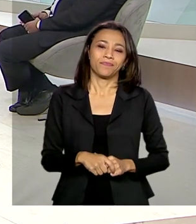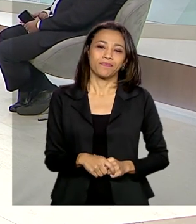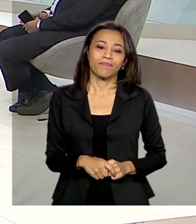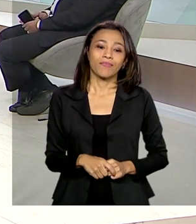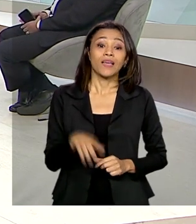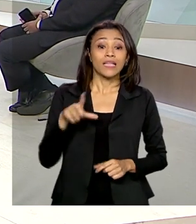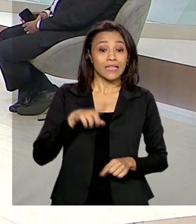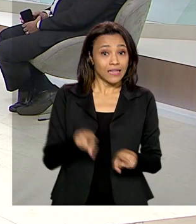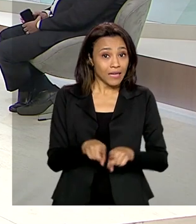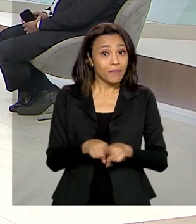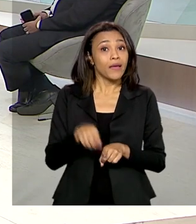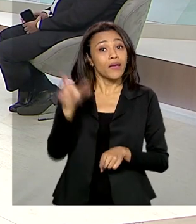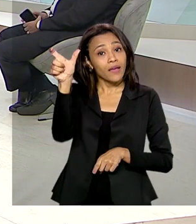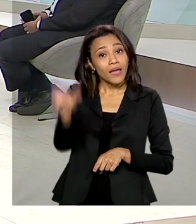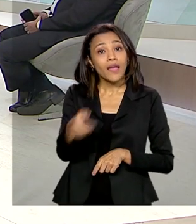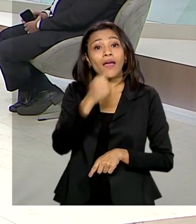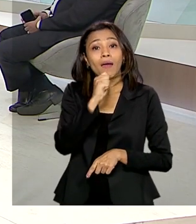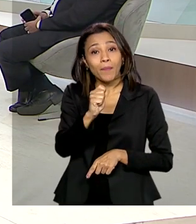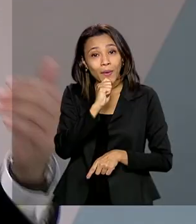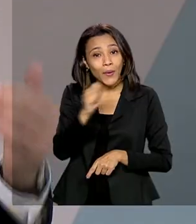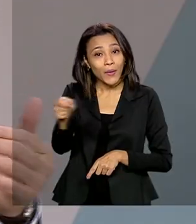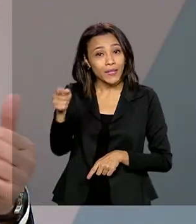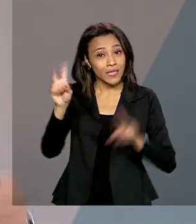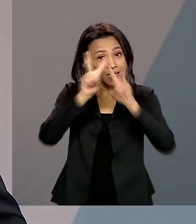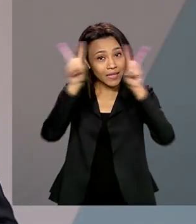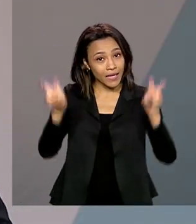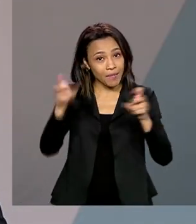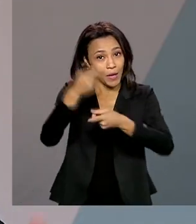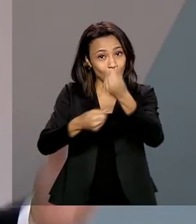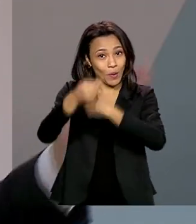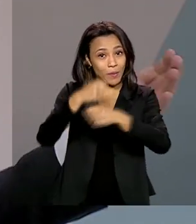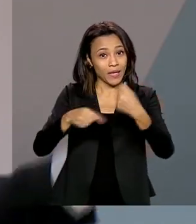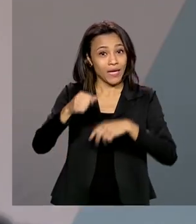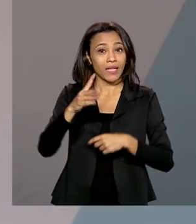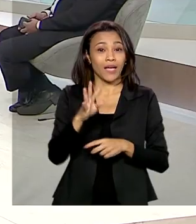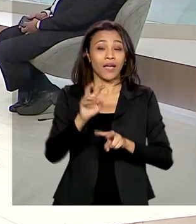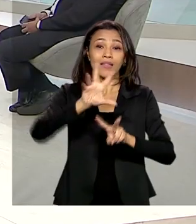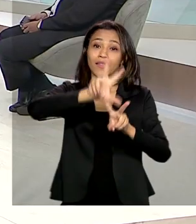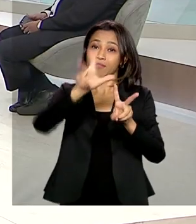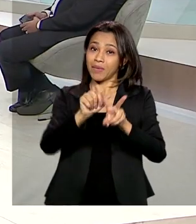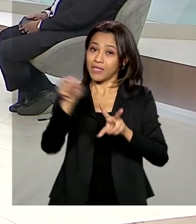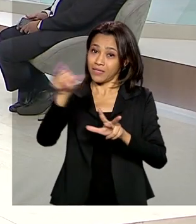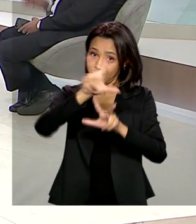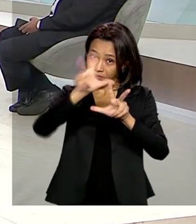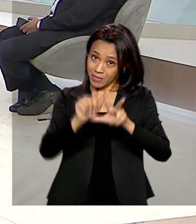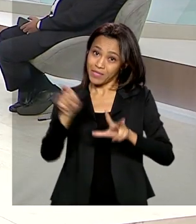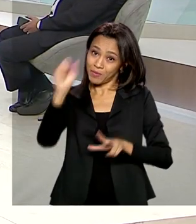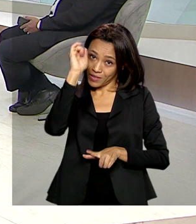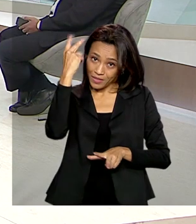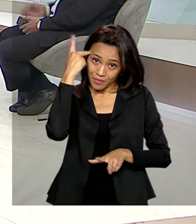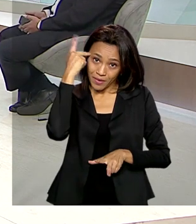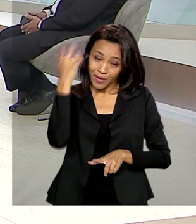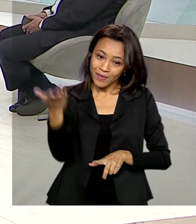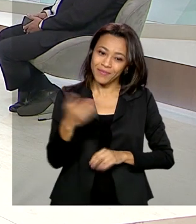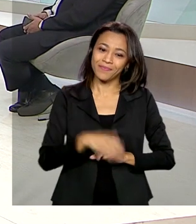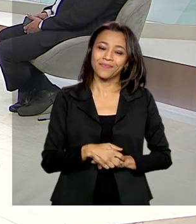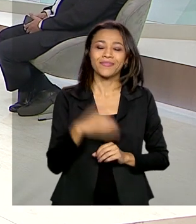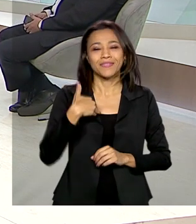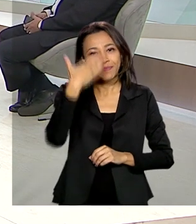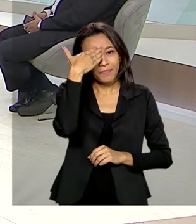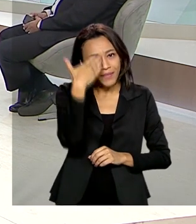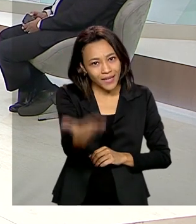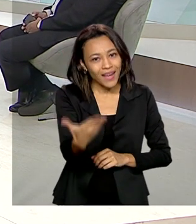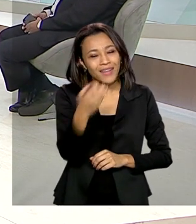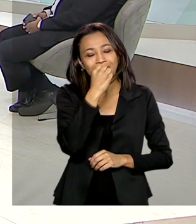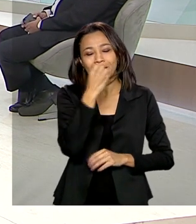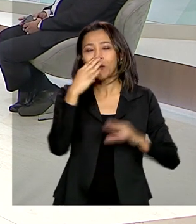Há também a nossa repórter especial de economia lá na TV Brasil de São Paulo, Vanessa Casalino. Obrigada, Paulo, foi um